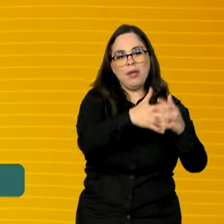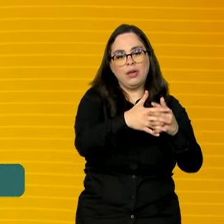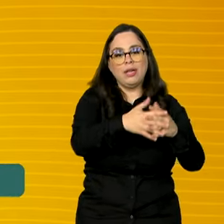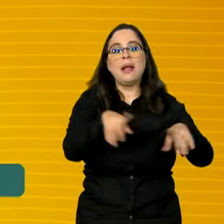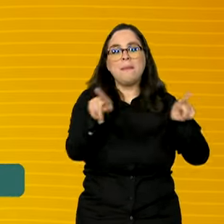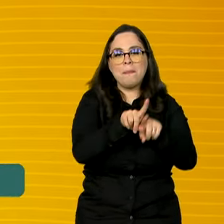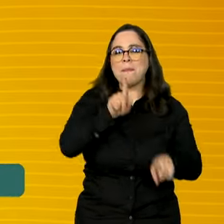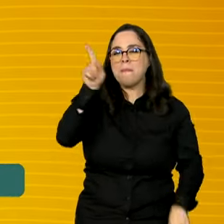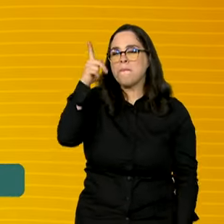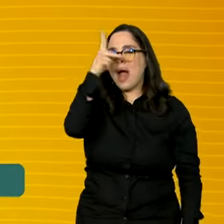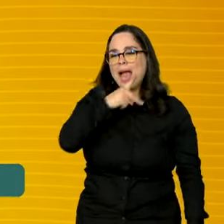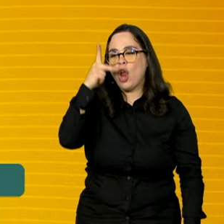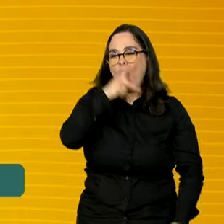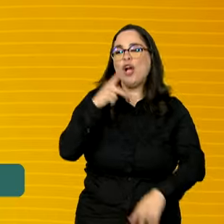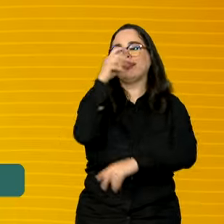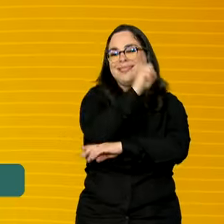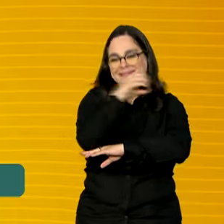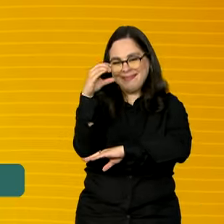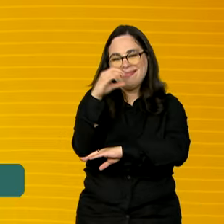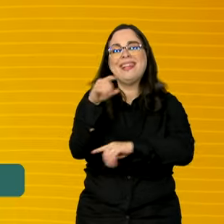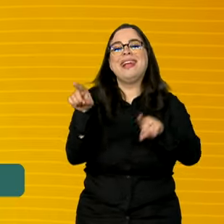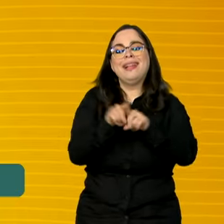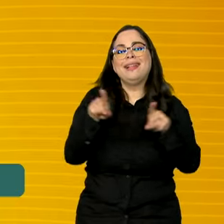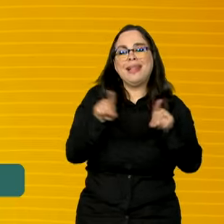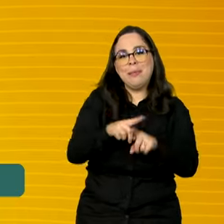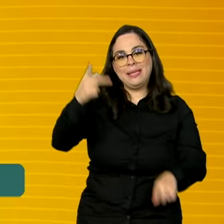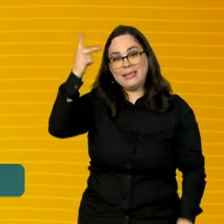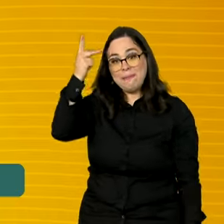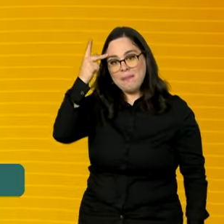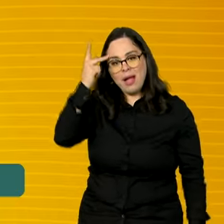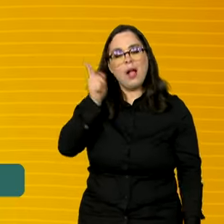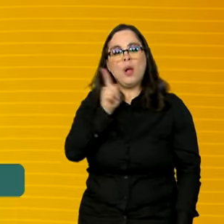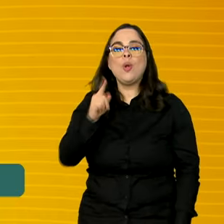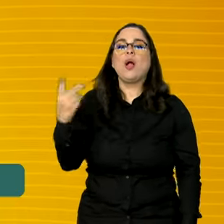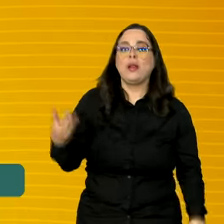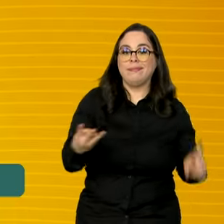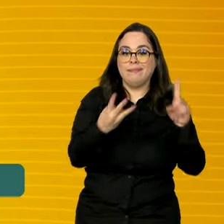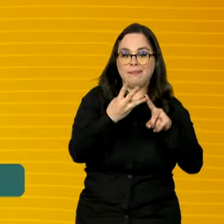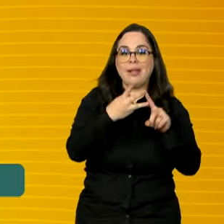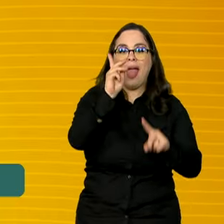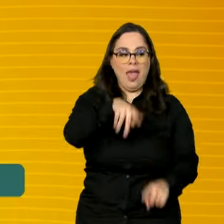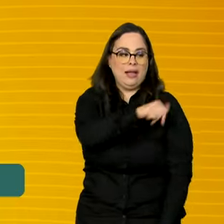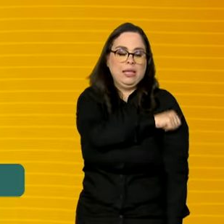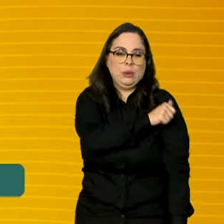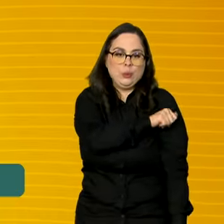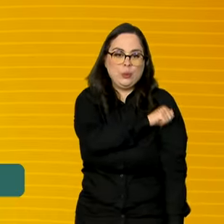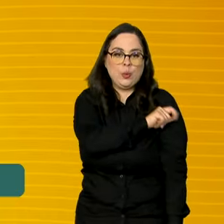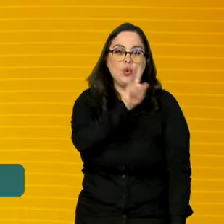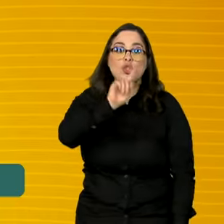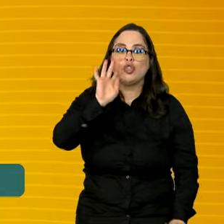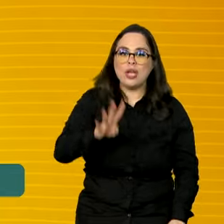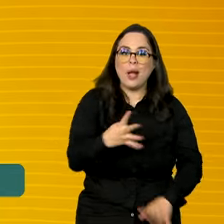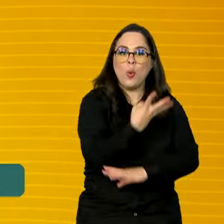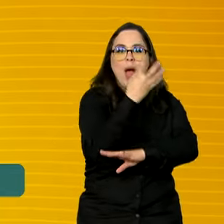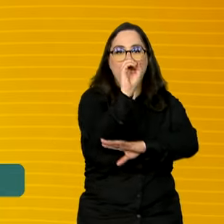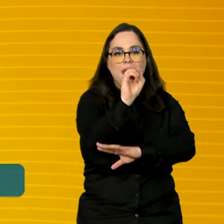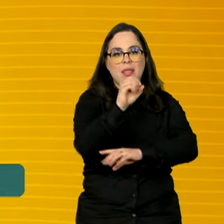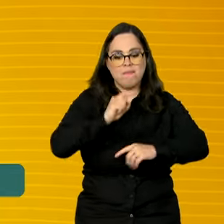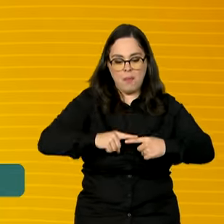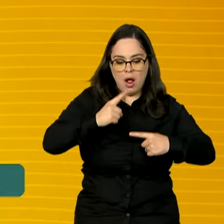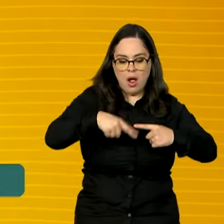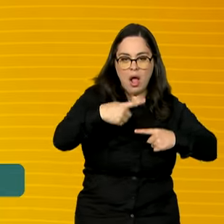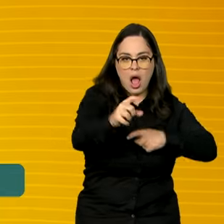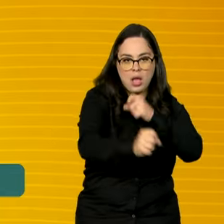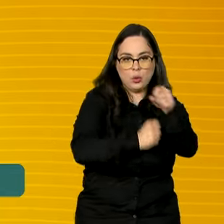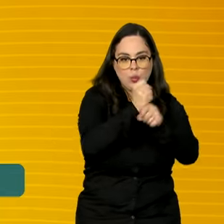Palhoça, entregamos lá em Pindamonhangaba e agora o terceiro em Seropédica. Serão 40 nos próximos anos